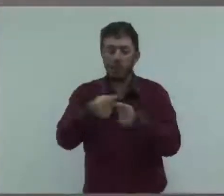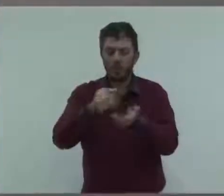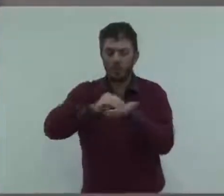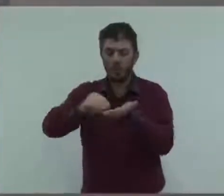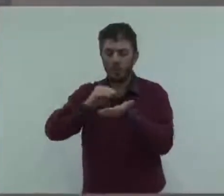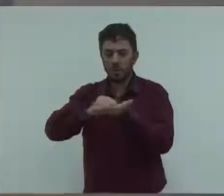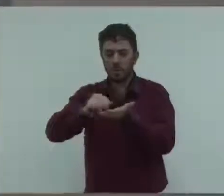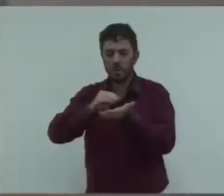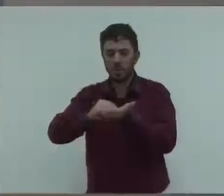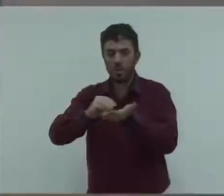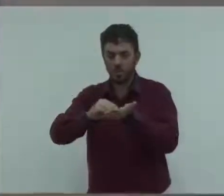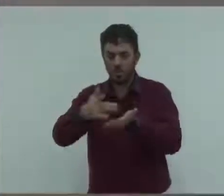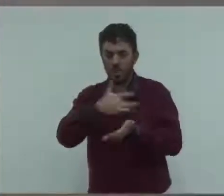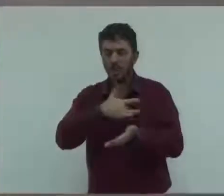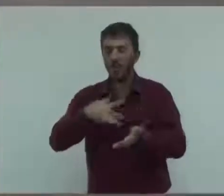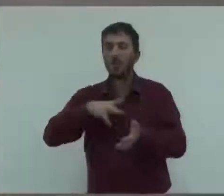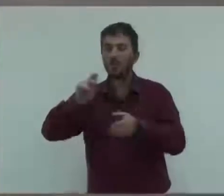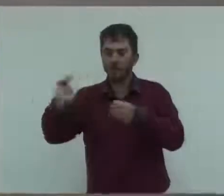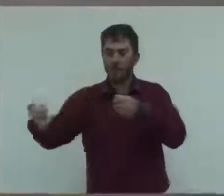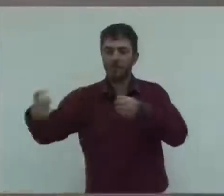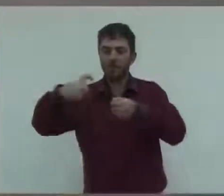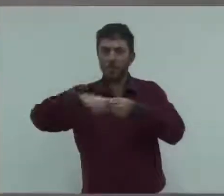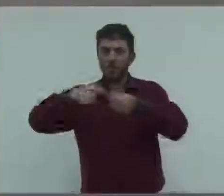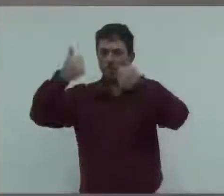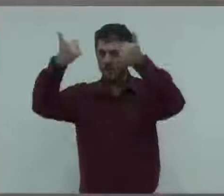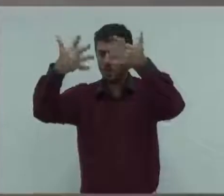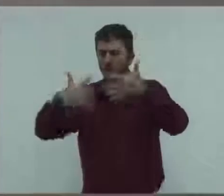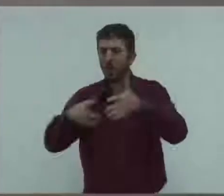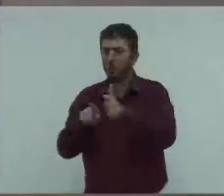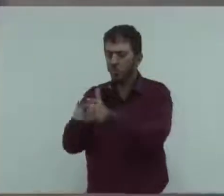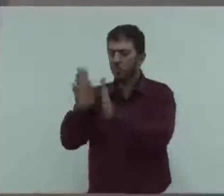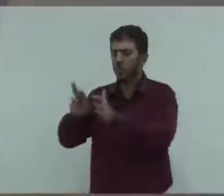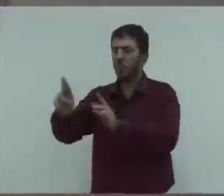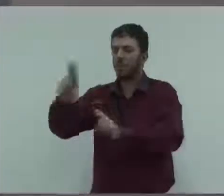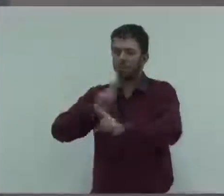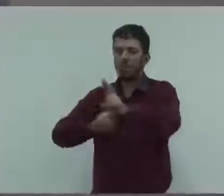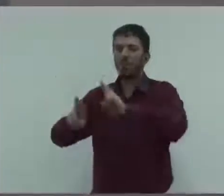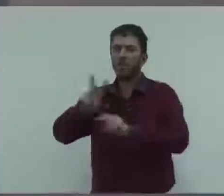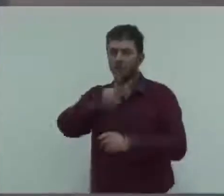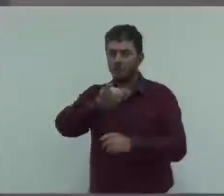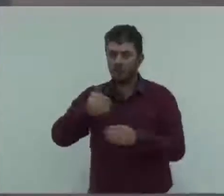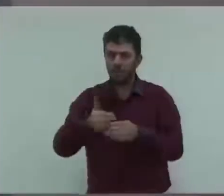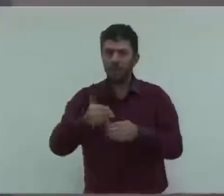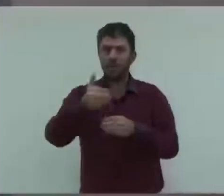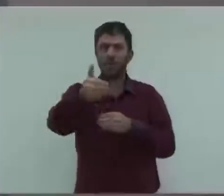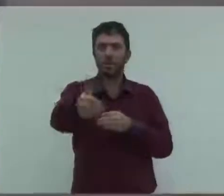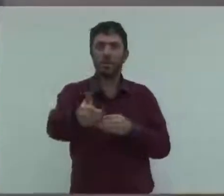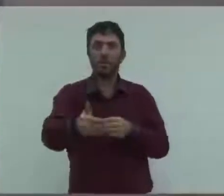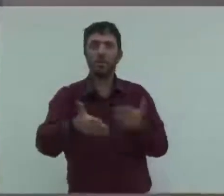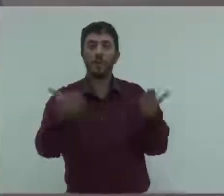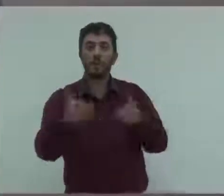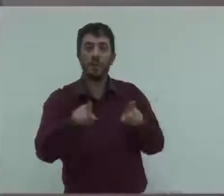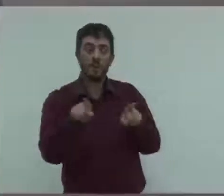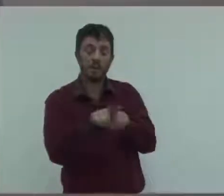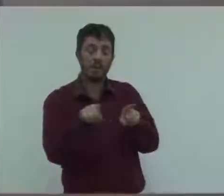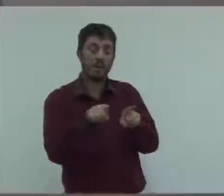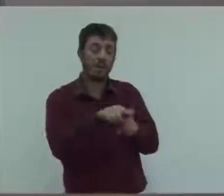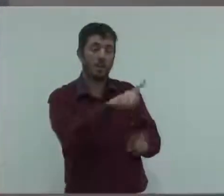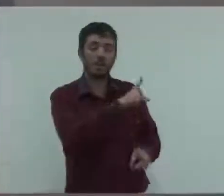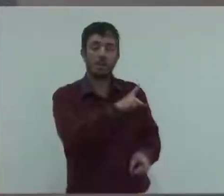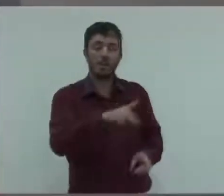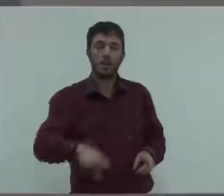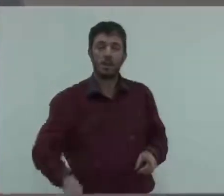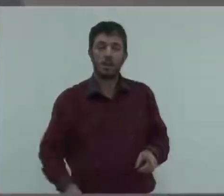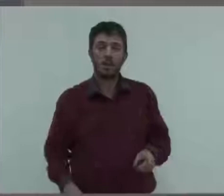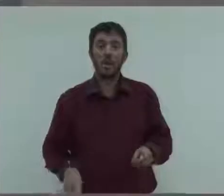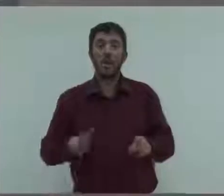pela realização da segunda. Deixar registrado também, senhor presidente, que nós vamos entrar em recesso. O recesso é apenas de